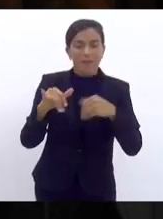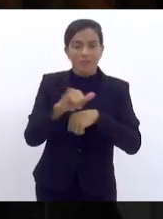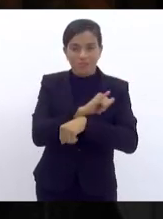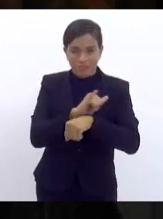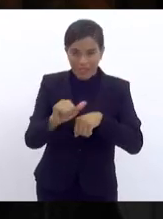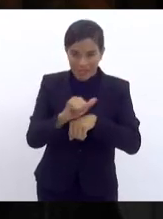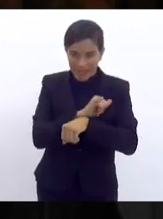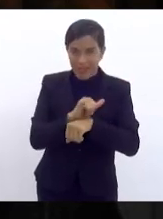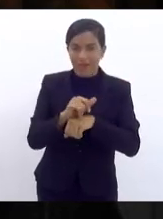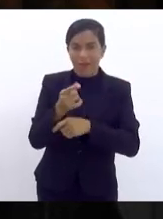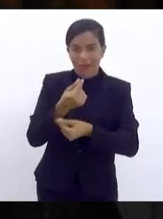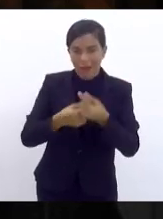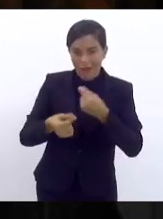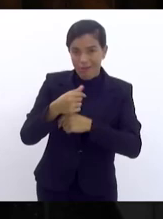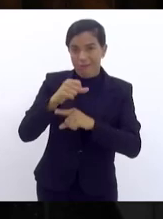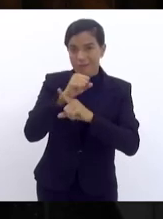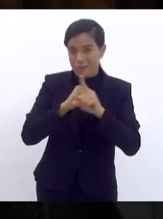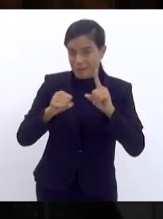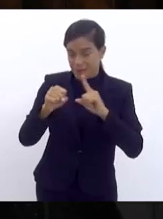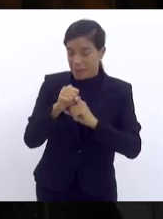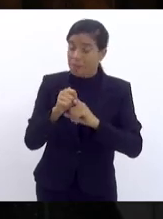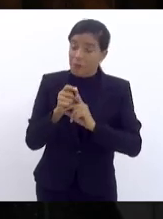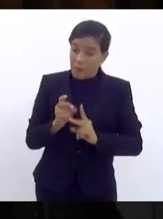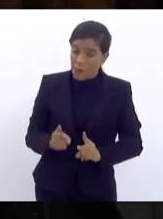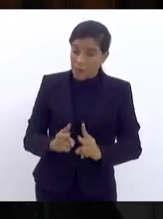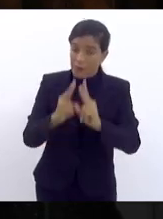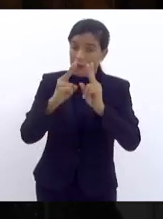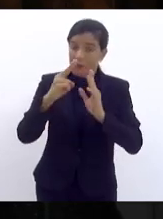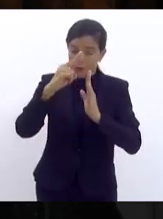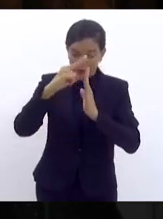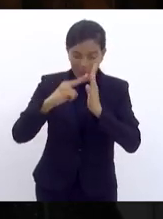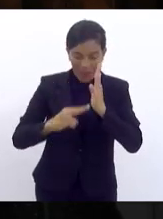e Social. Então, continuando a leitura,